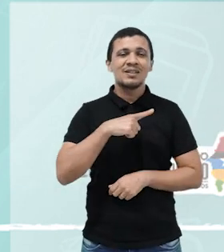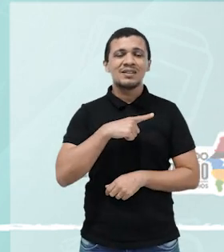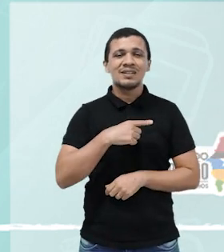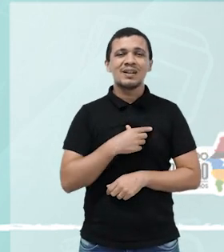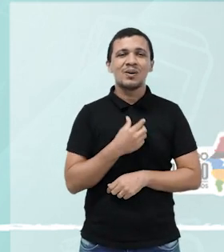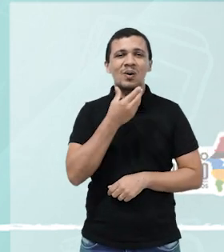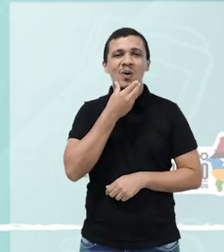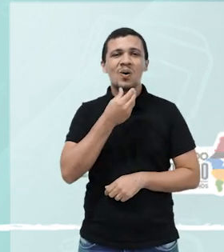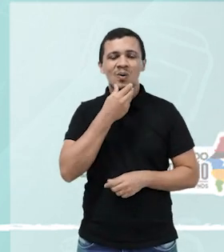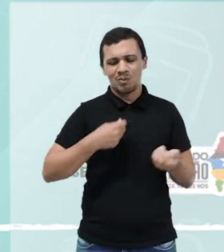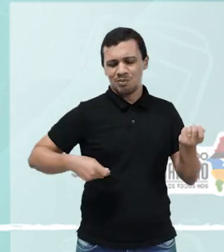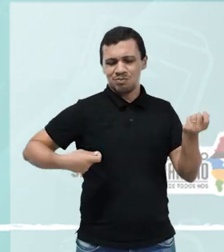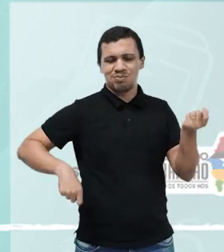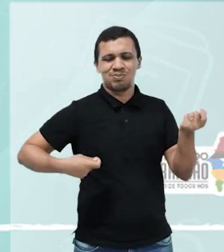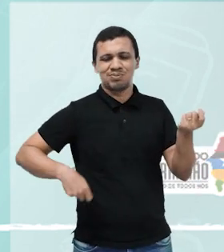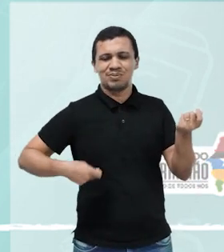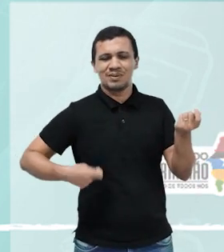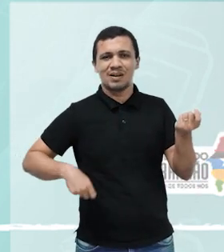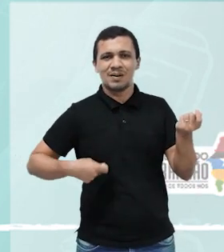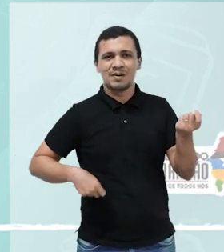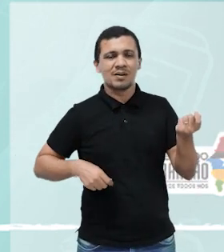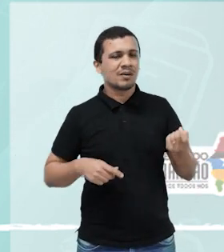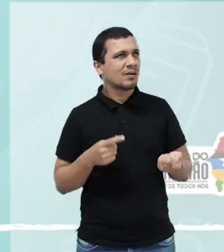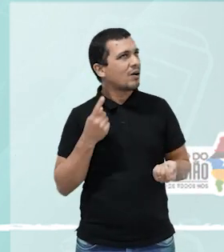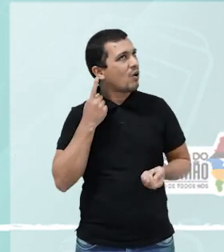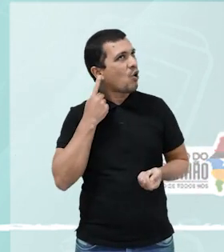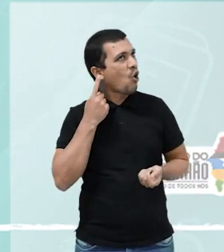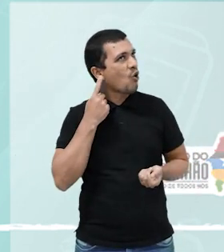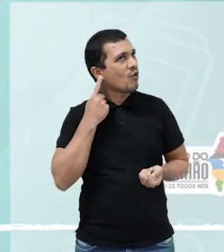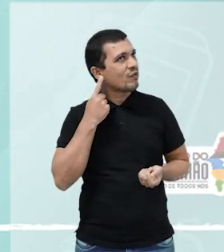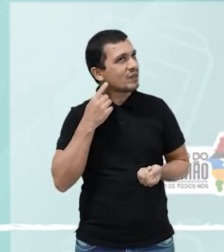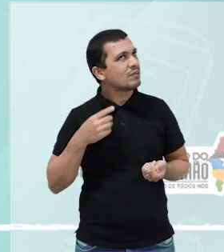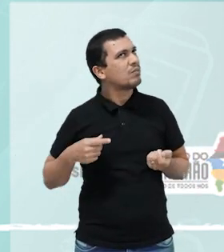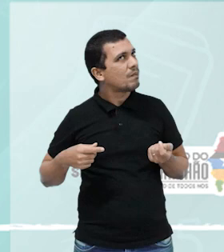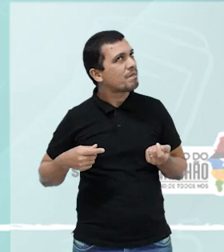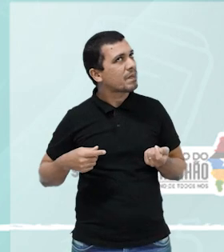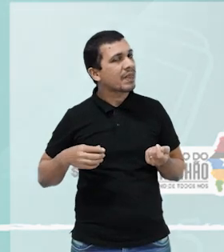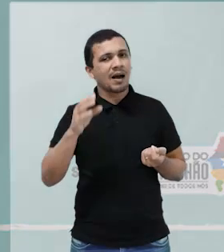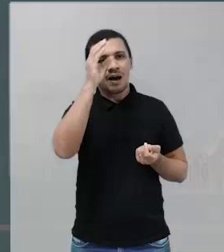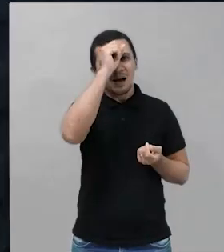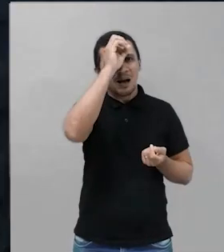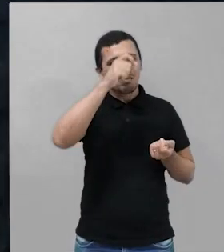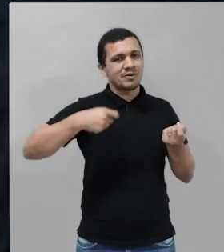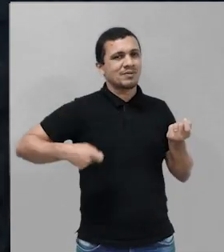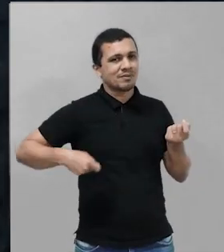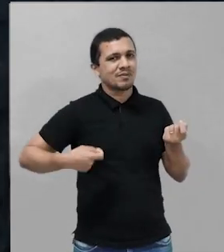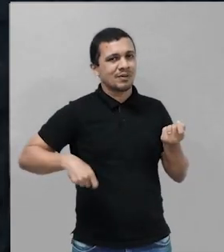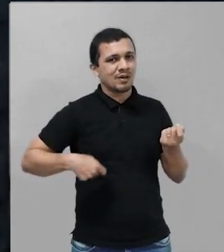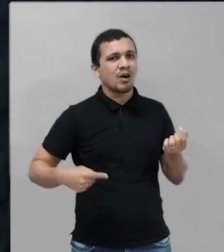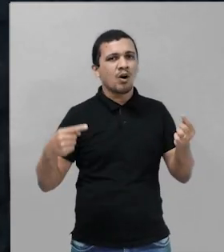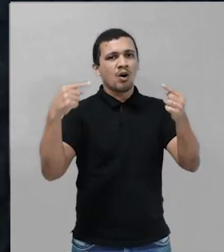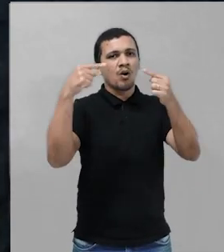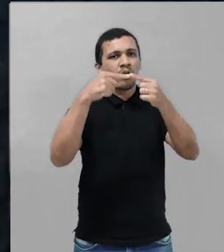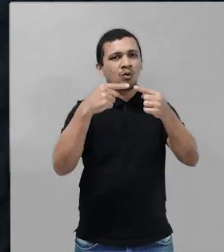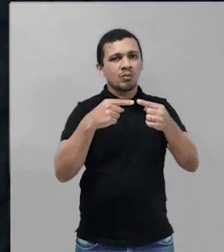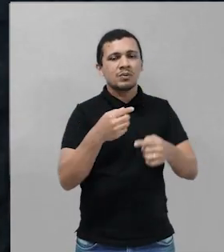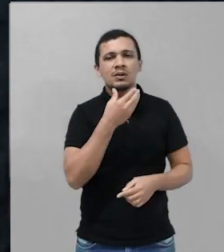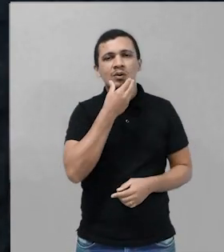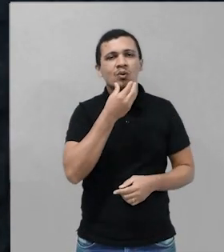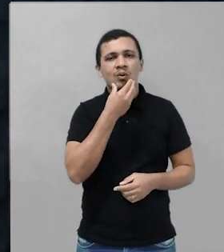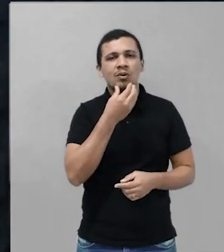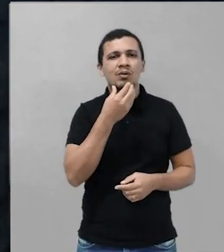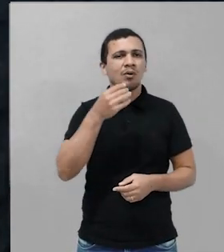espécie de violino, com menos corda, e eles aprendem de ouvido. E essa manifestação, ela tem a ver com o santo casamenteiro, que é São